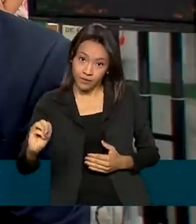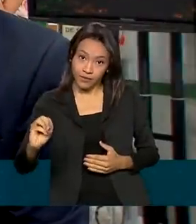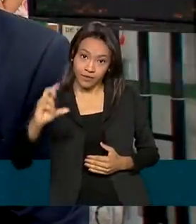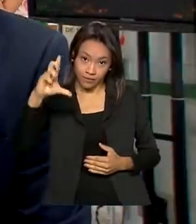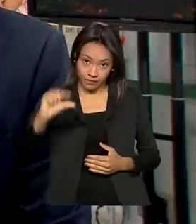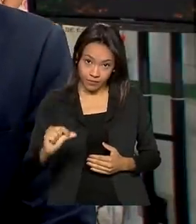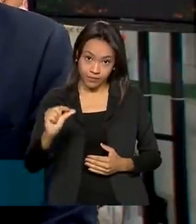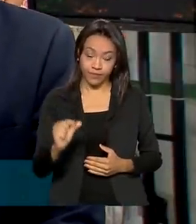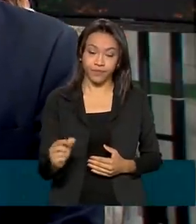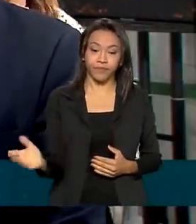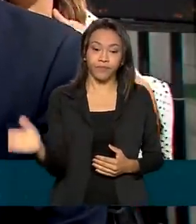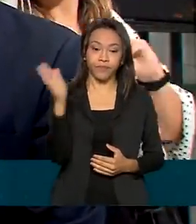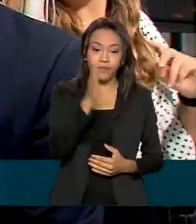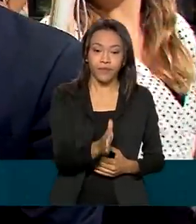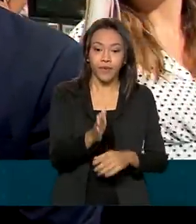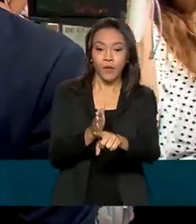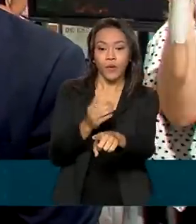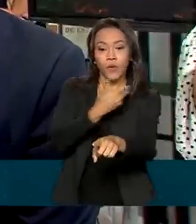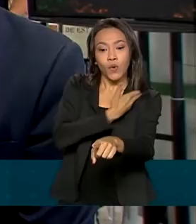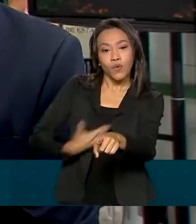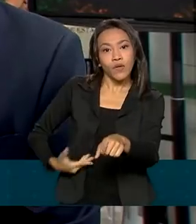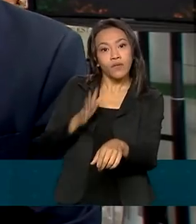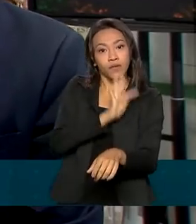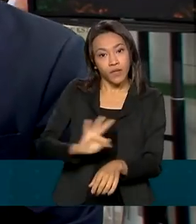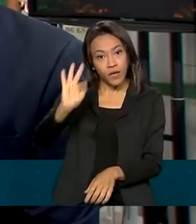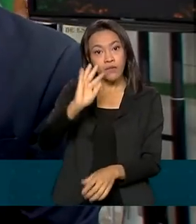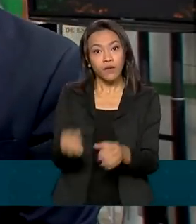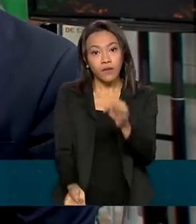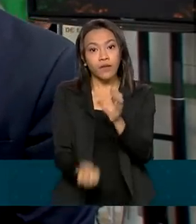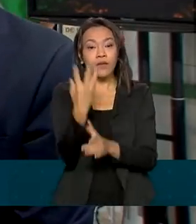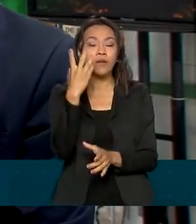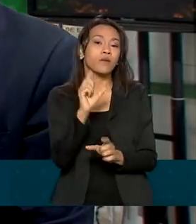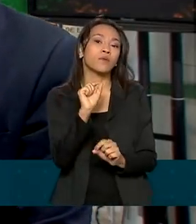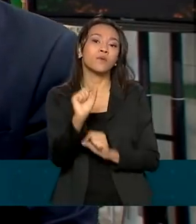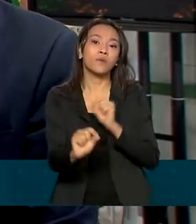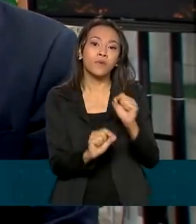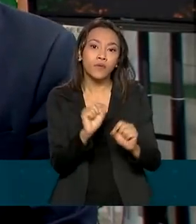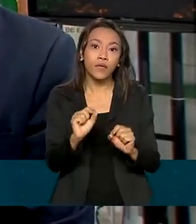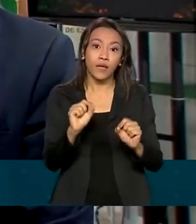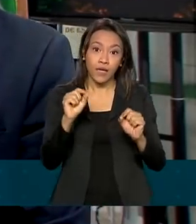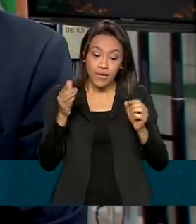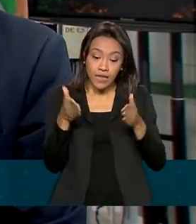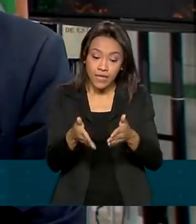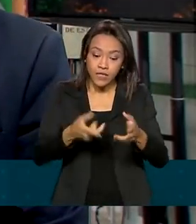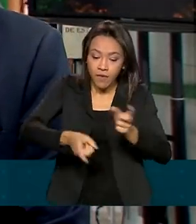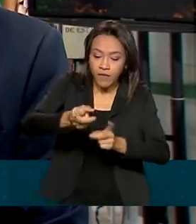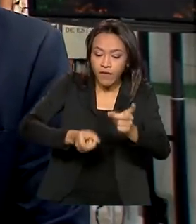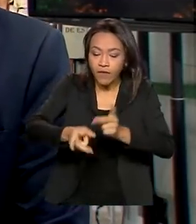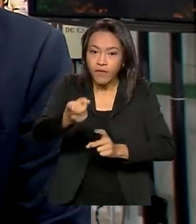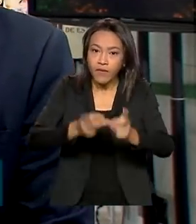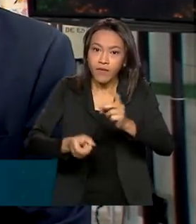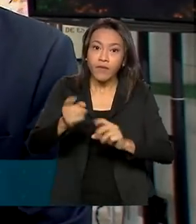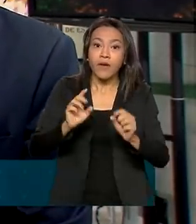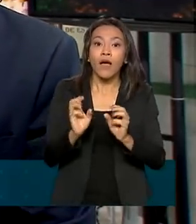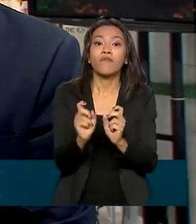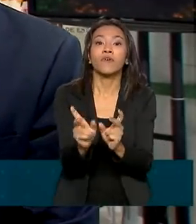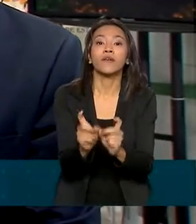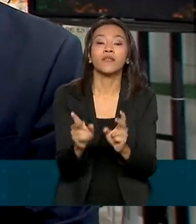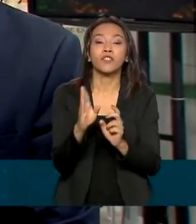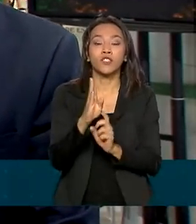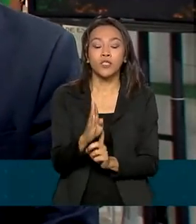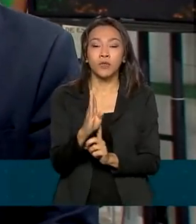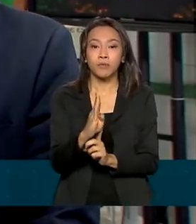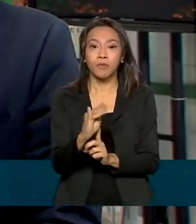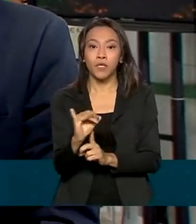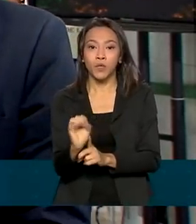criando um mercado regulado de carbono e nós agora anunciamos a criação, dentro desse mercado, de um crédito de metano específico para